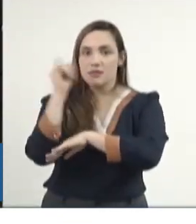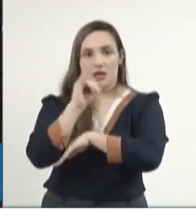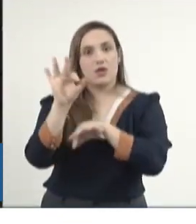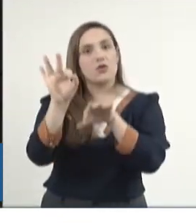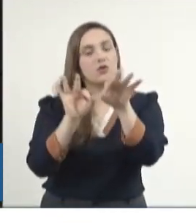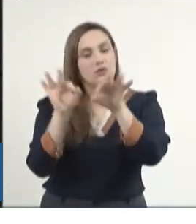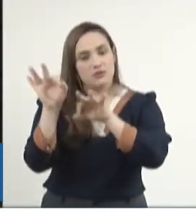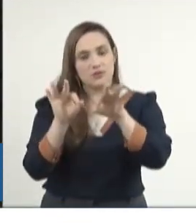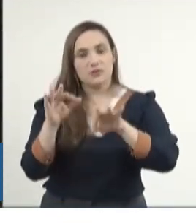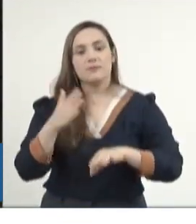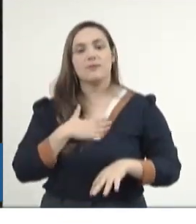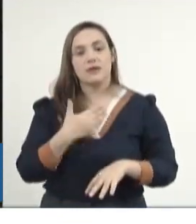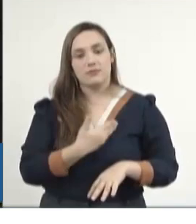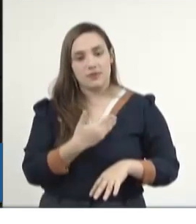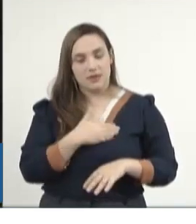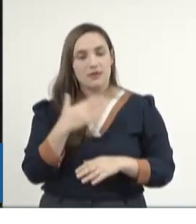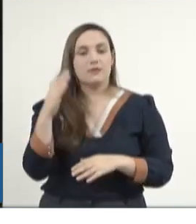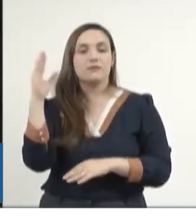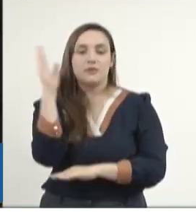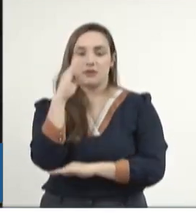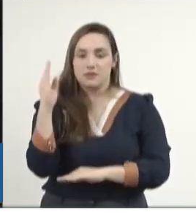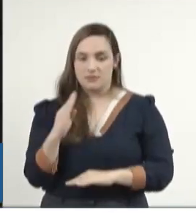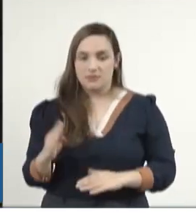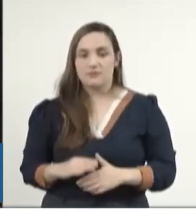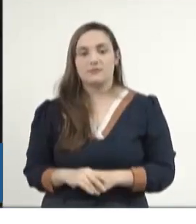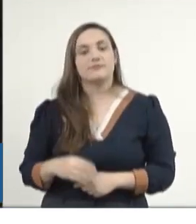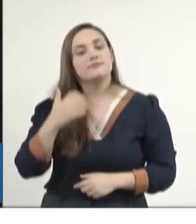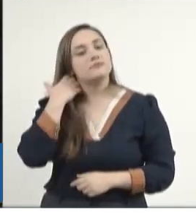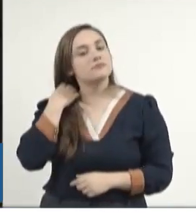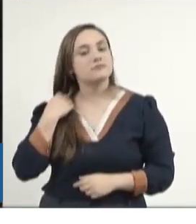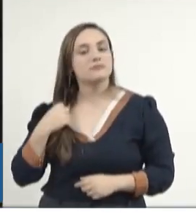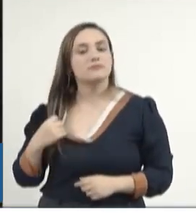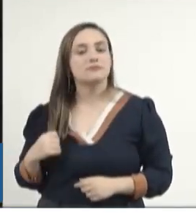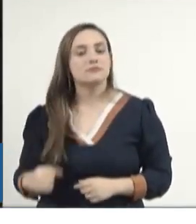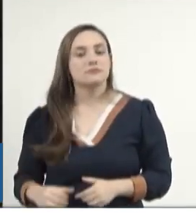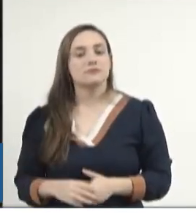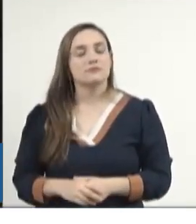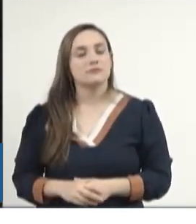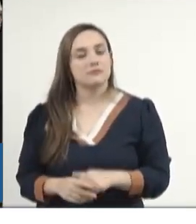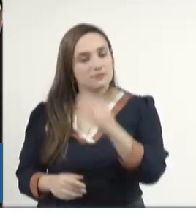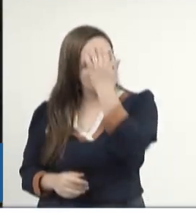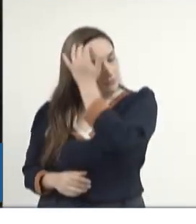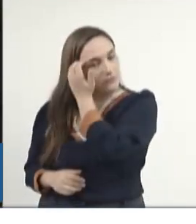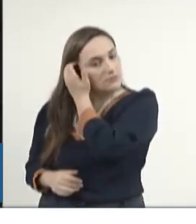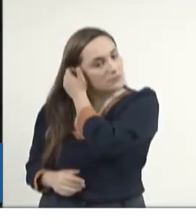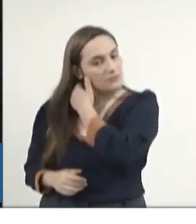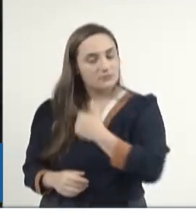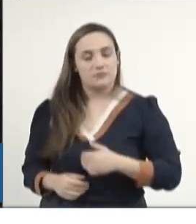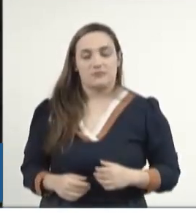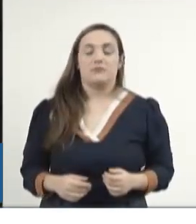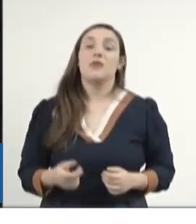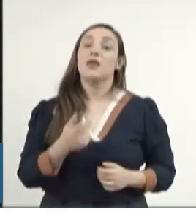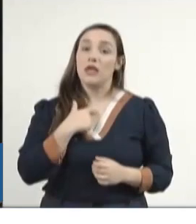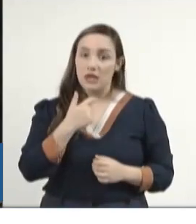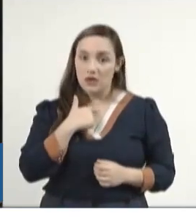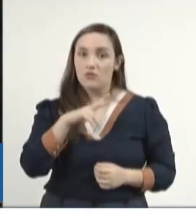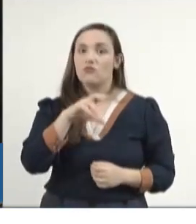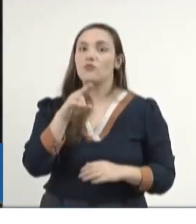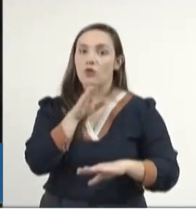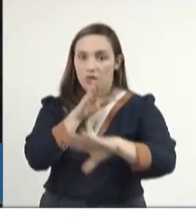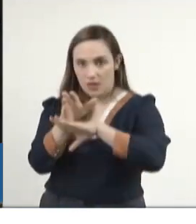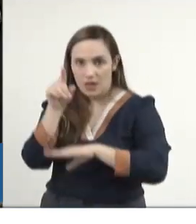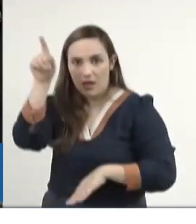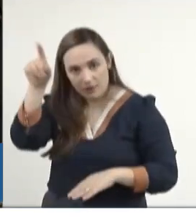por uma amiga brasileira, entendeu? E sem edital, sem nada. E eu vou estar presente,